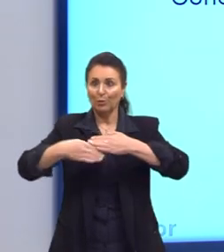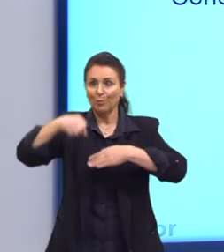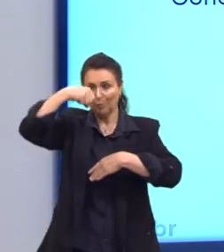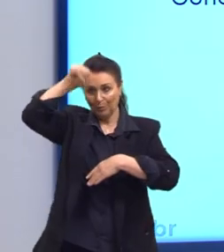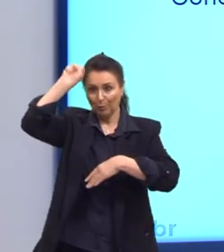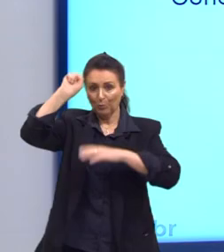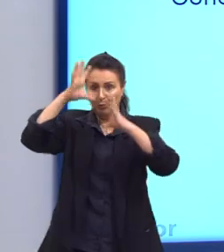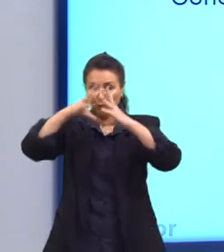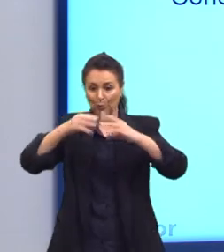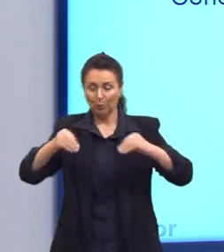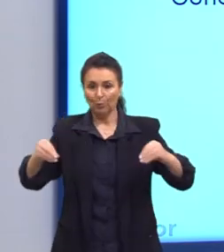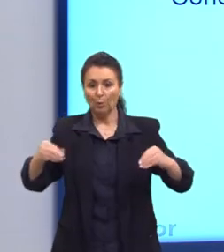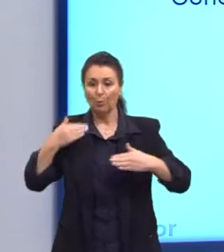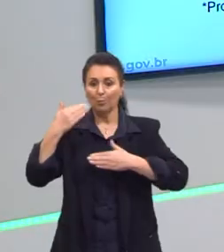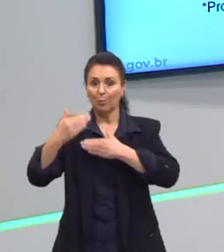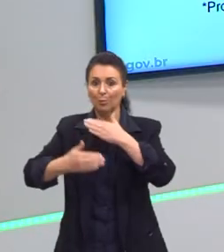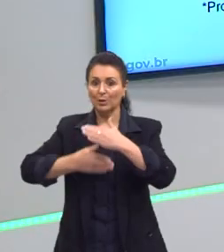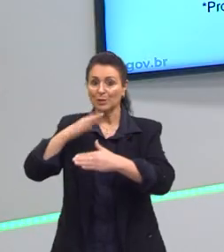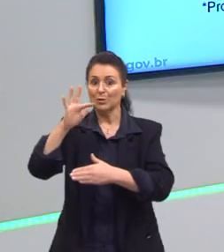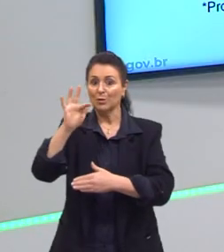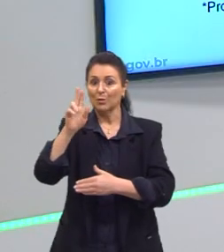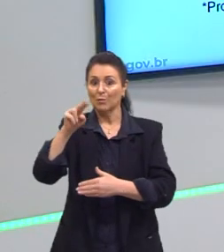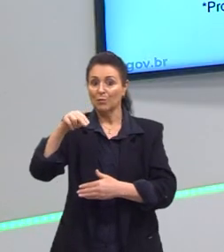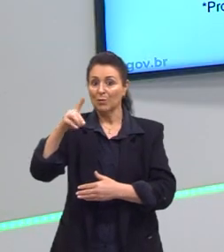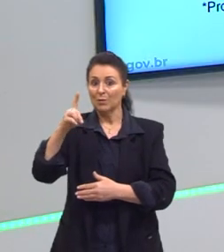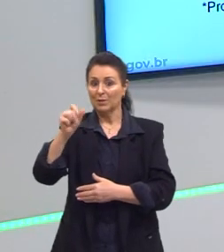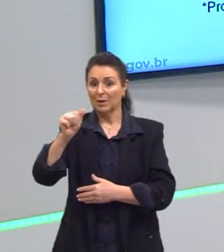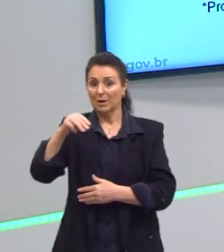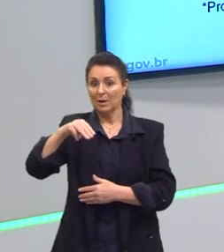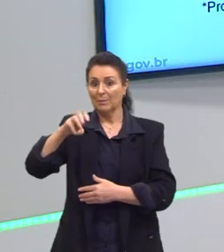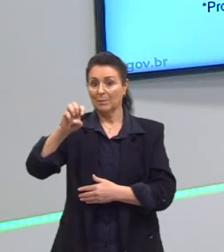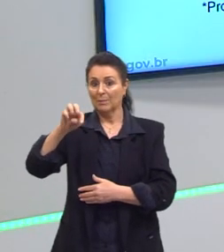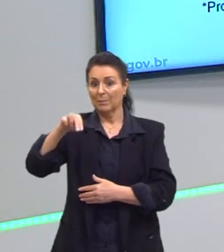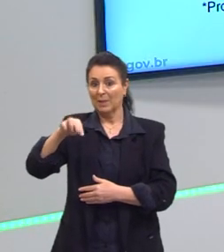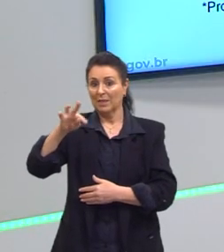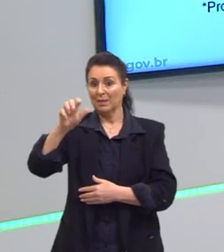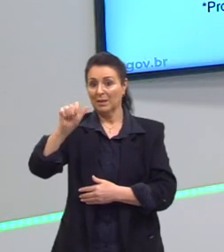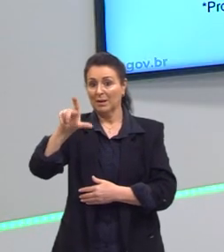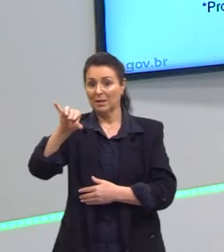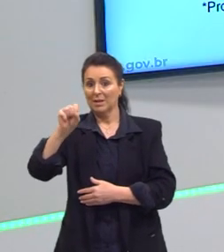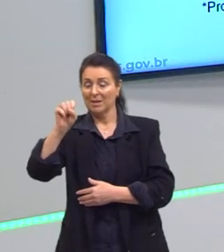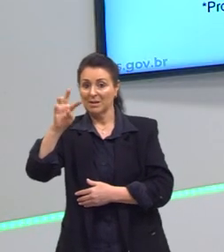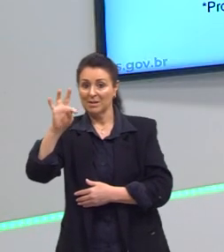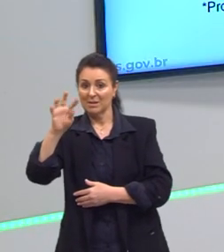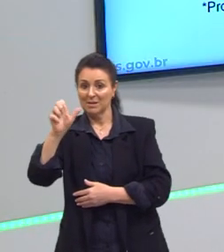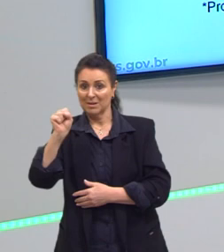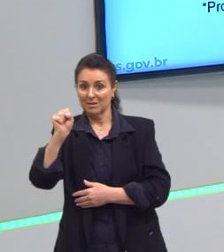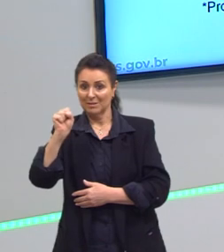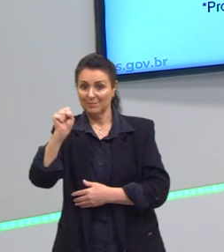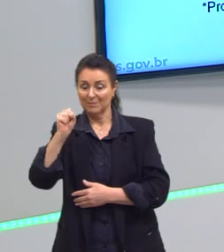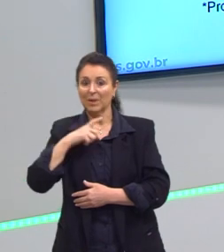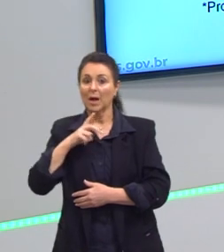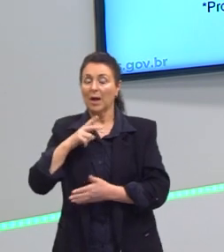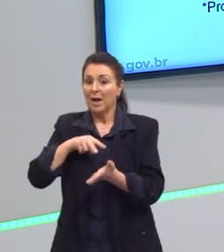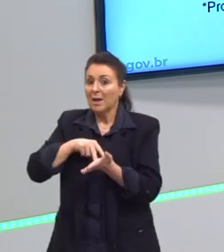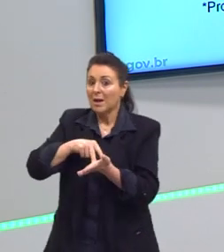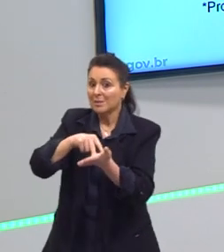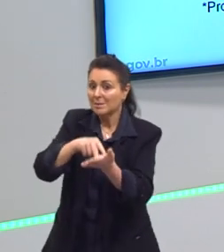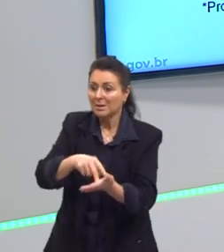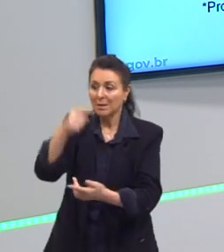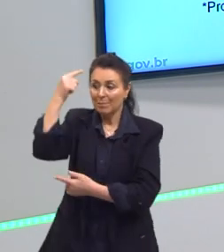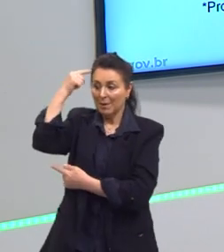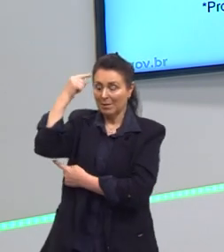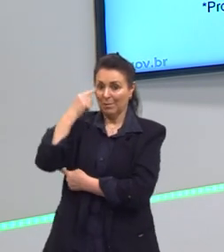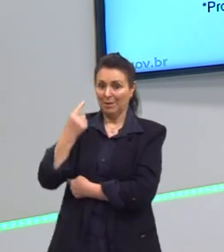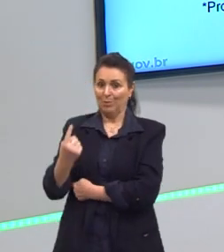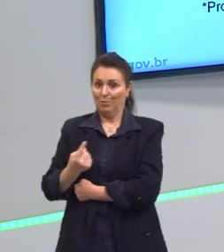fundamentalistas. Esses processos fundamentalistas são processos de resistência a esse pensamento único, essas